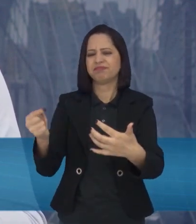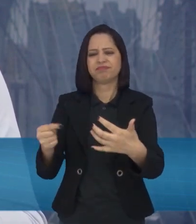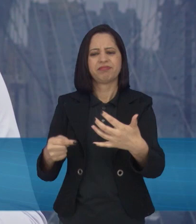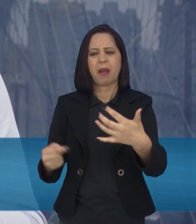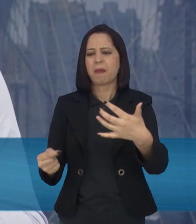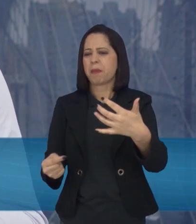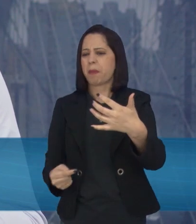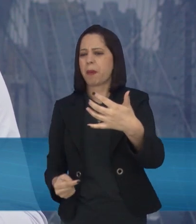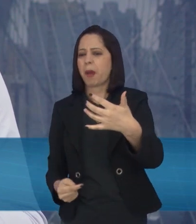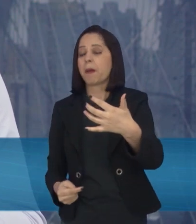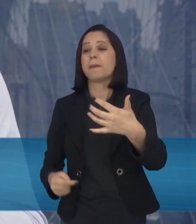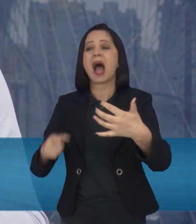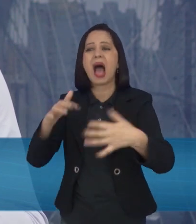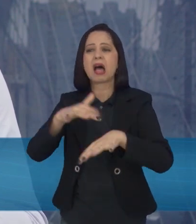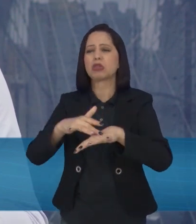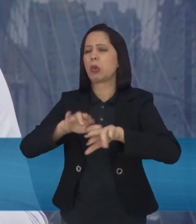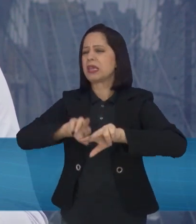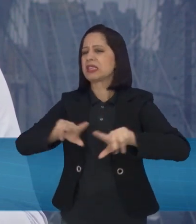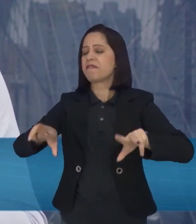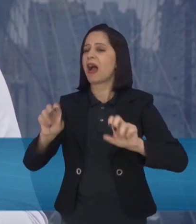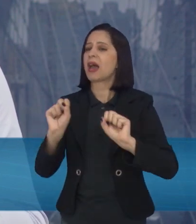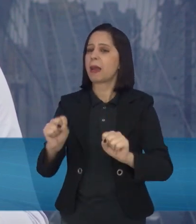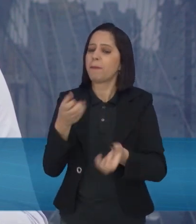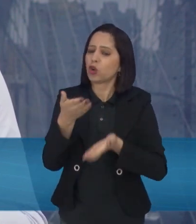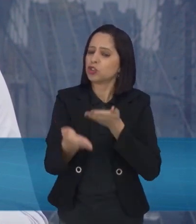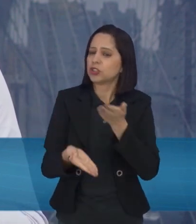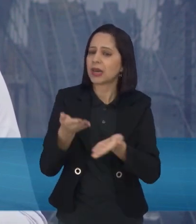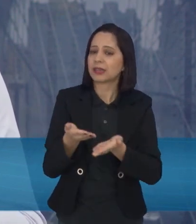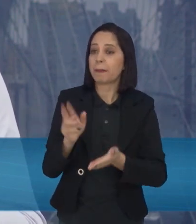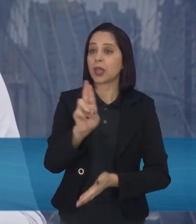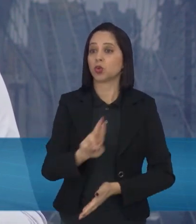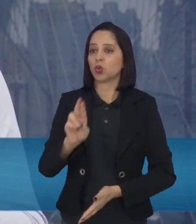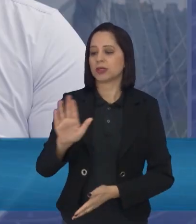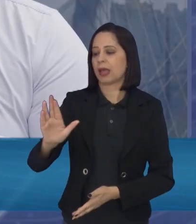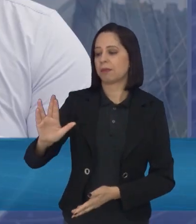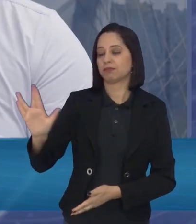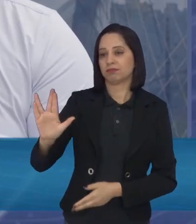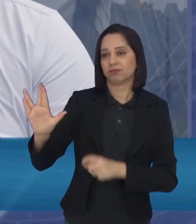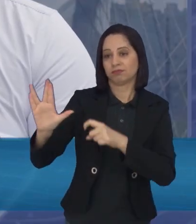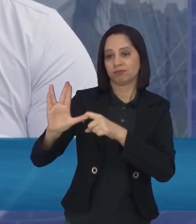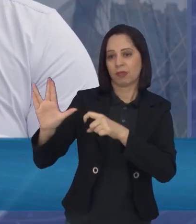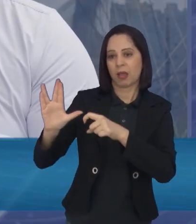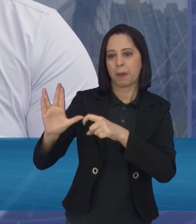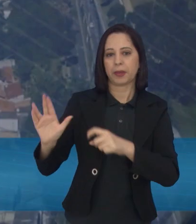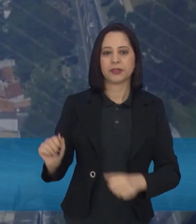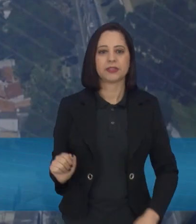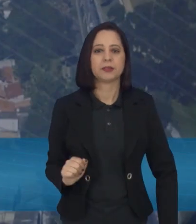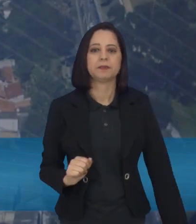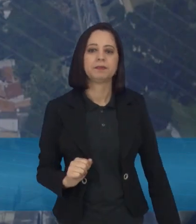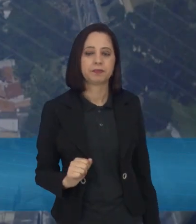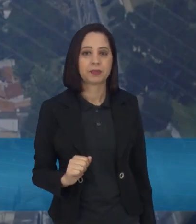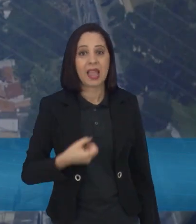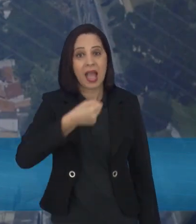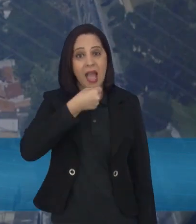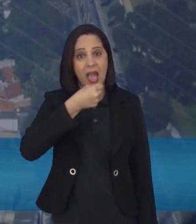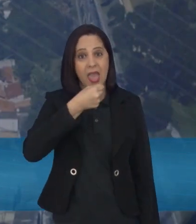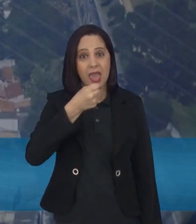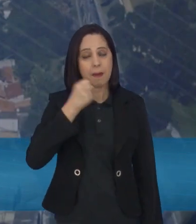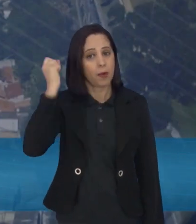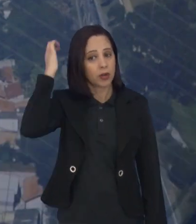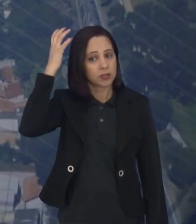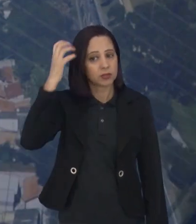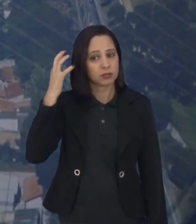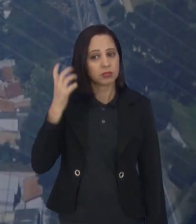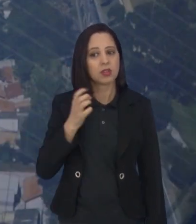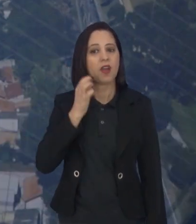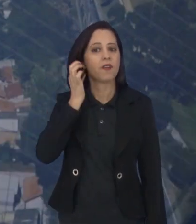patologias para ser tratada com os cannabidiol, tá? Tá certo. Olha só, gente, a repórter Fernanda Santos